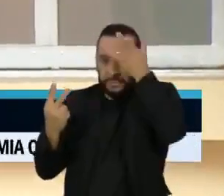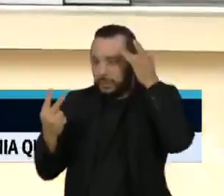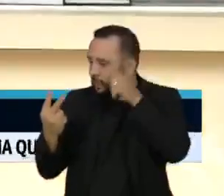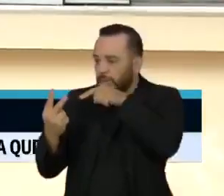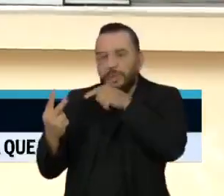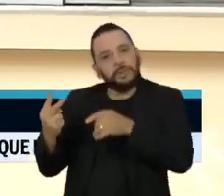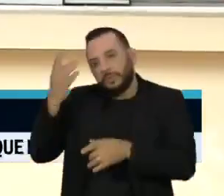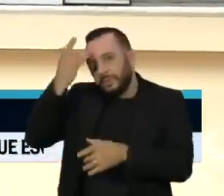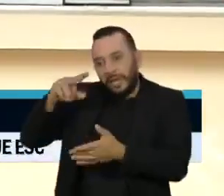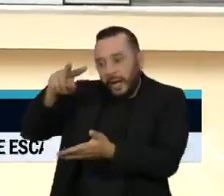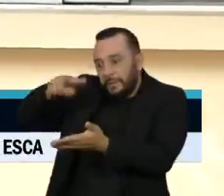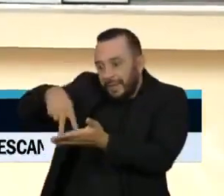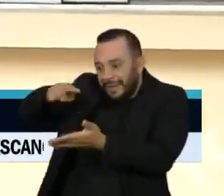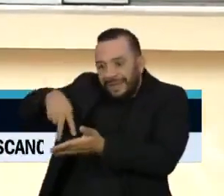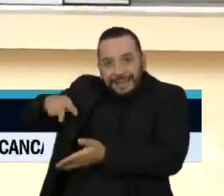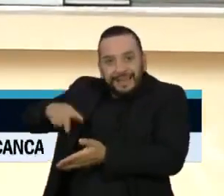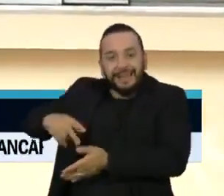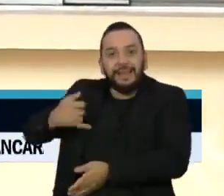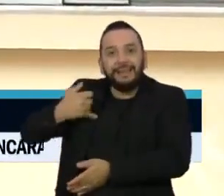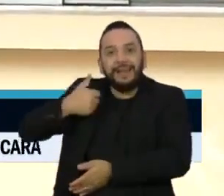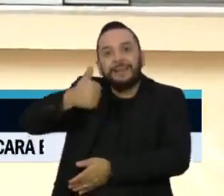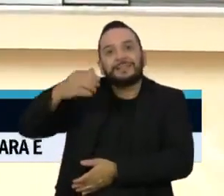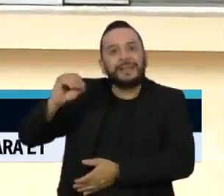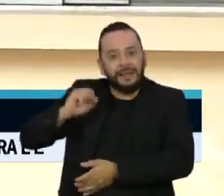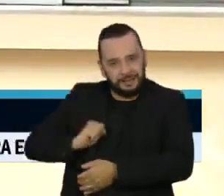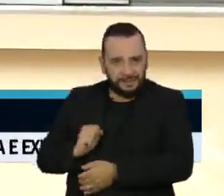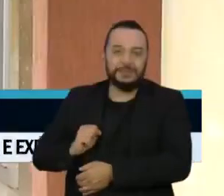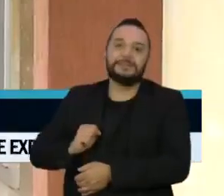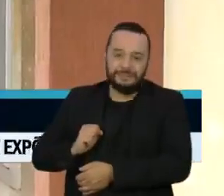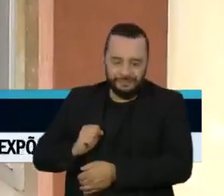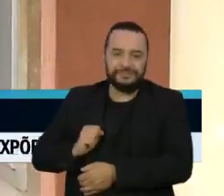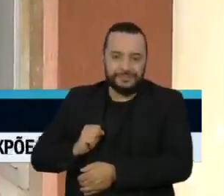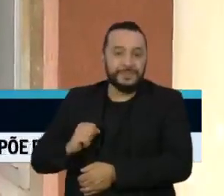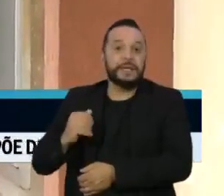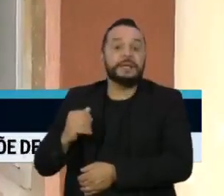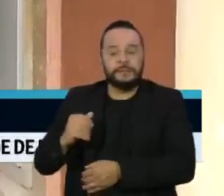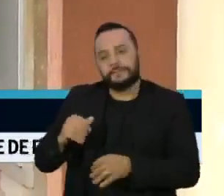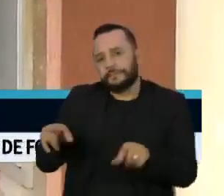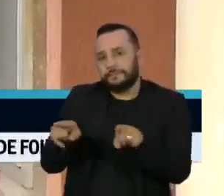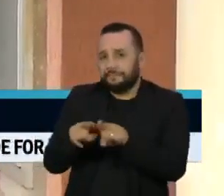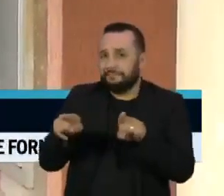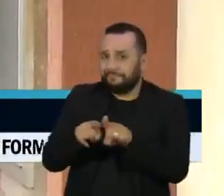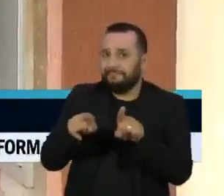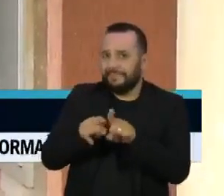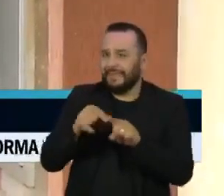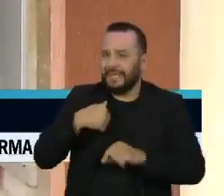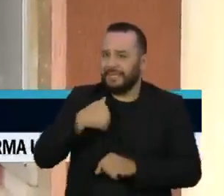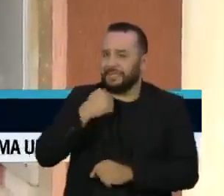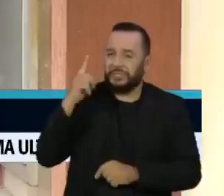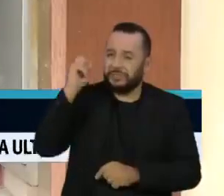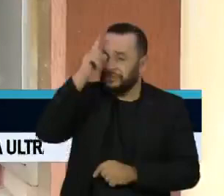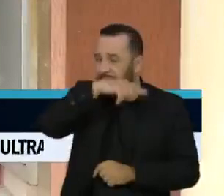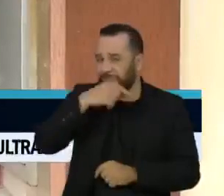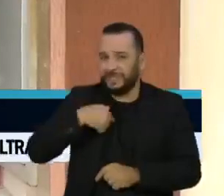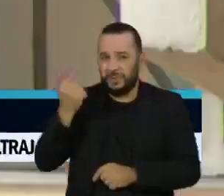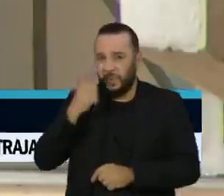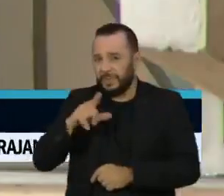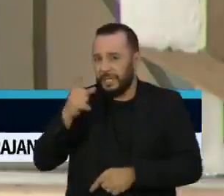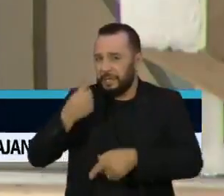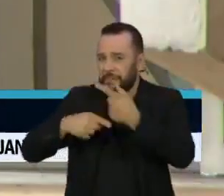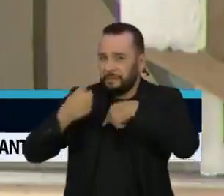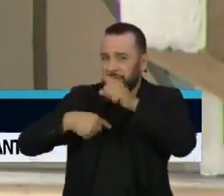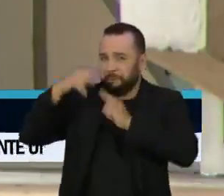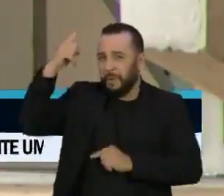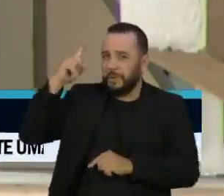simples aos 10 anos, segundo o Banco Mundial. Um cenário que dificilmente vai se alterar.